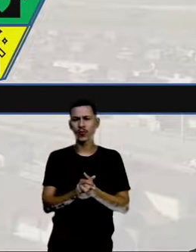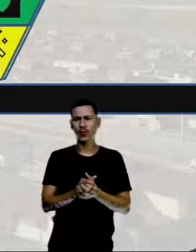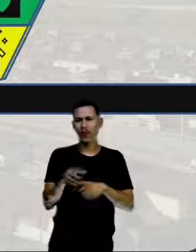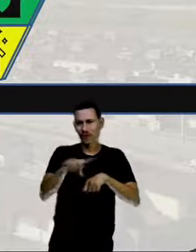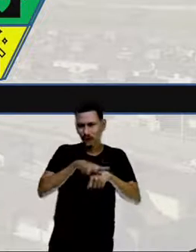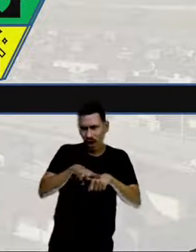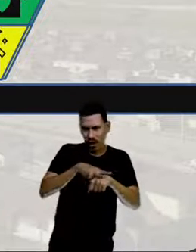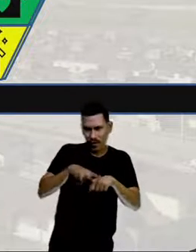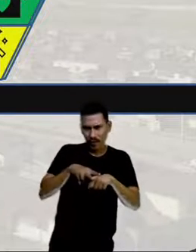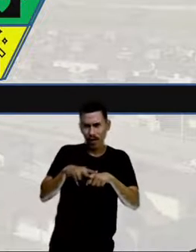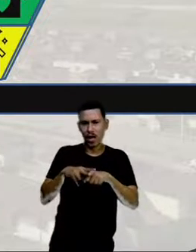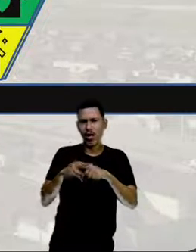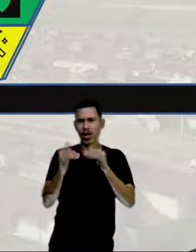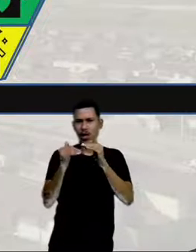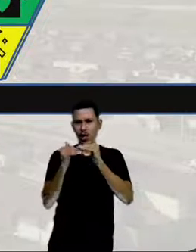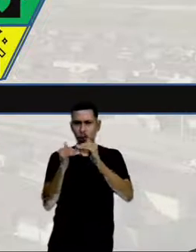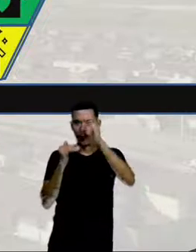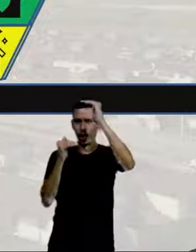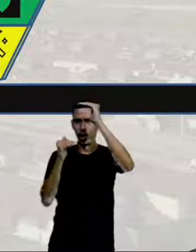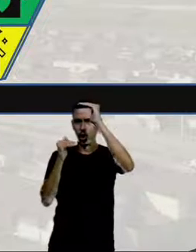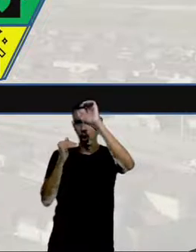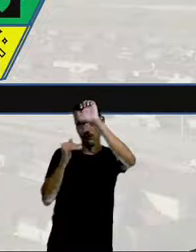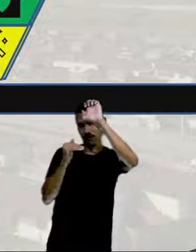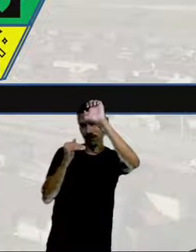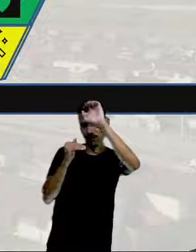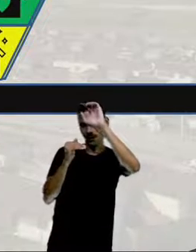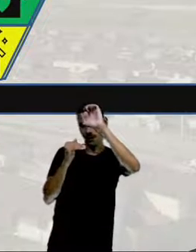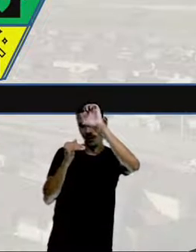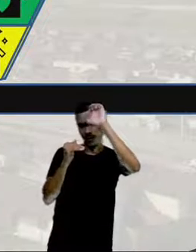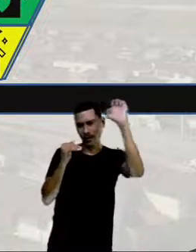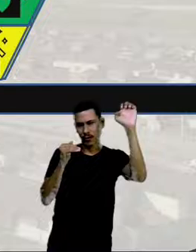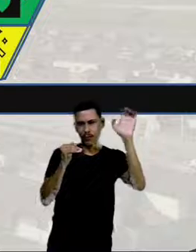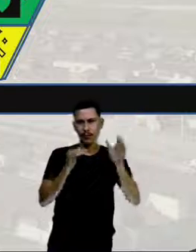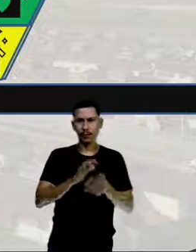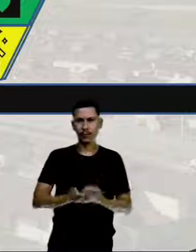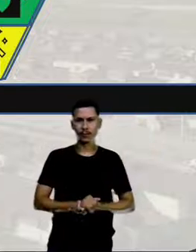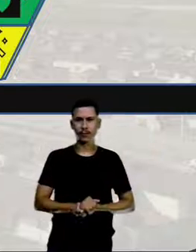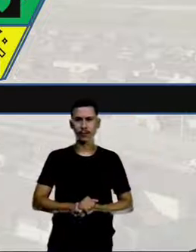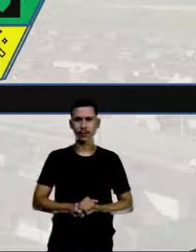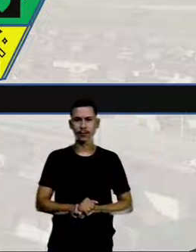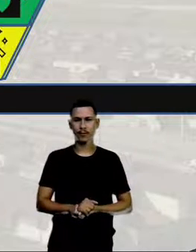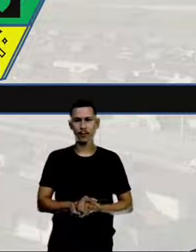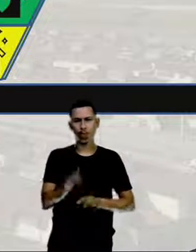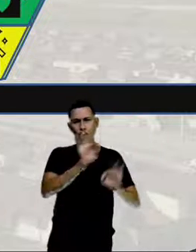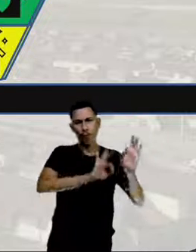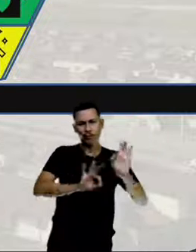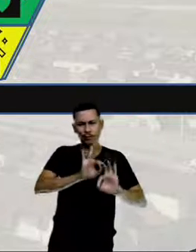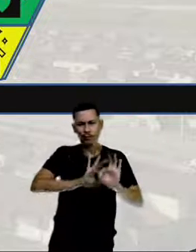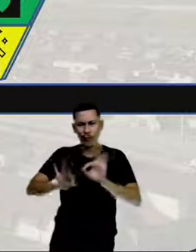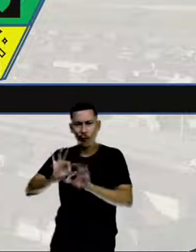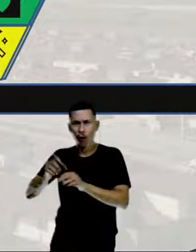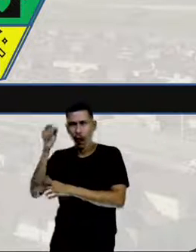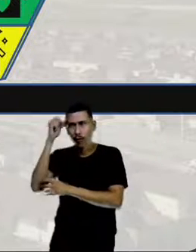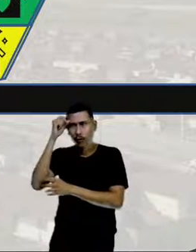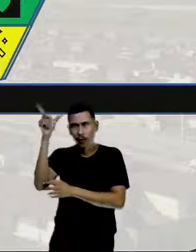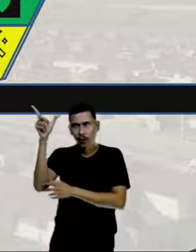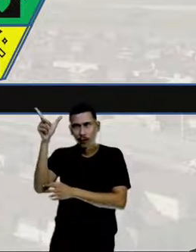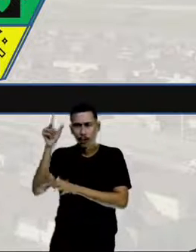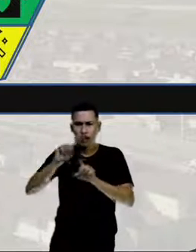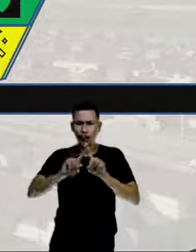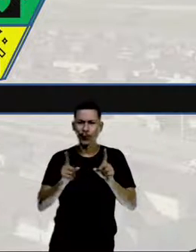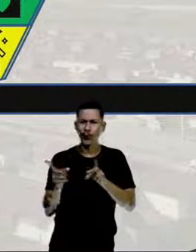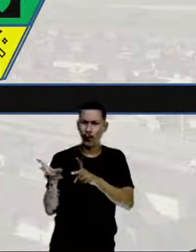verde do lado, os superiores do lado direito, tá bom? Então, organizamos aqui a ideia. Nós